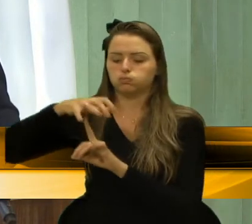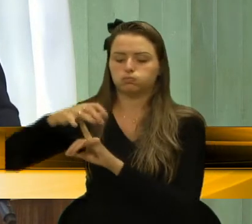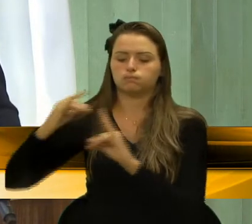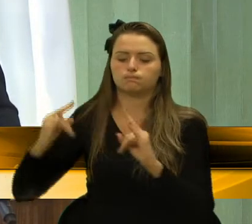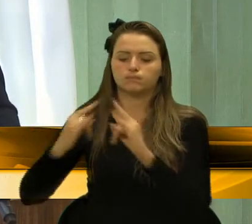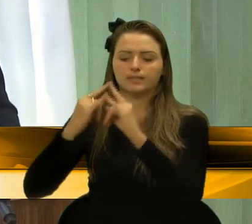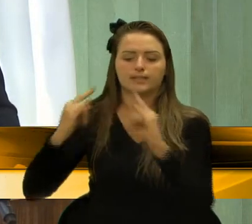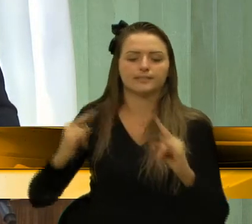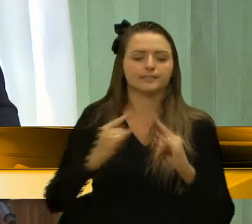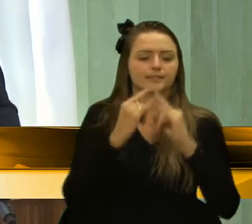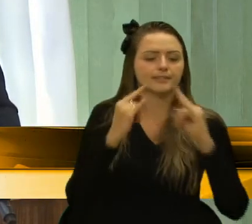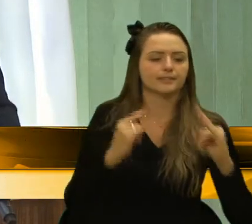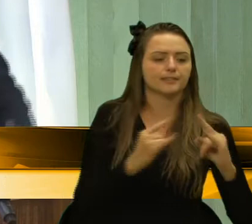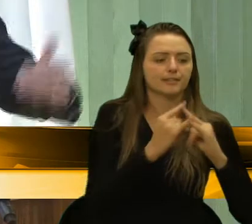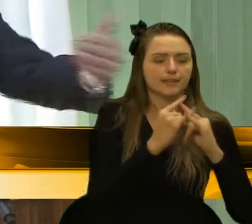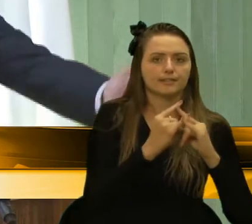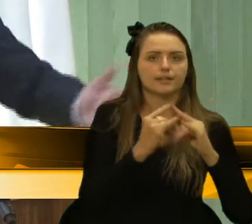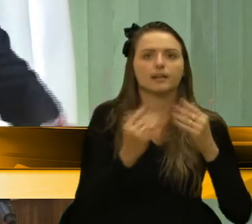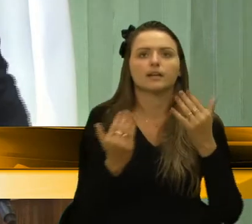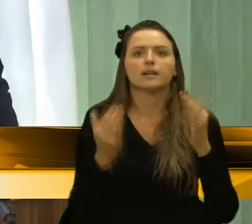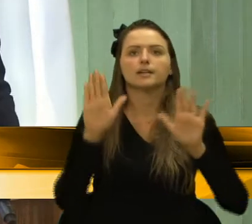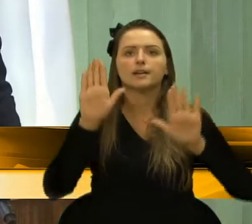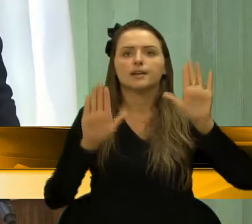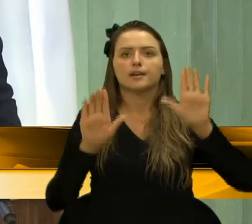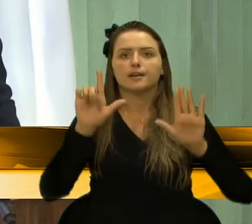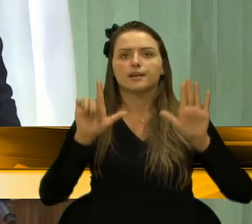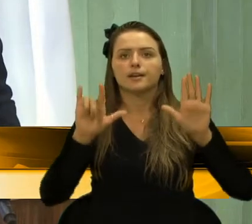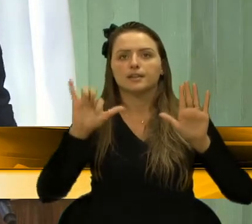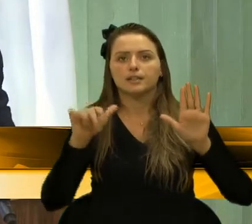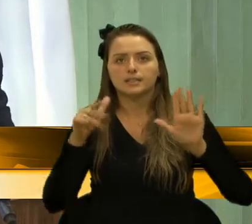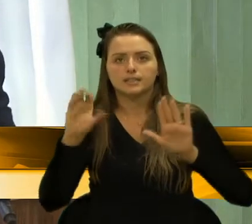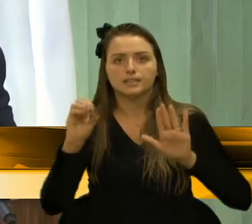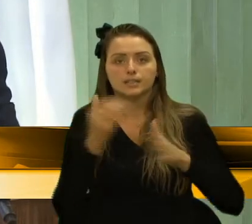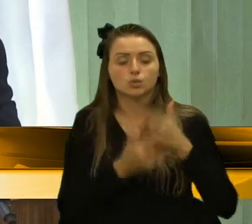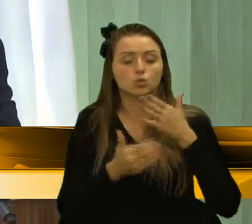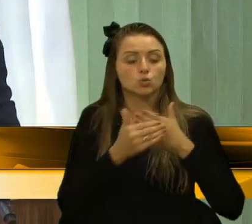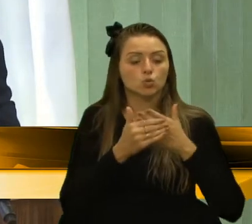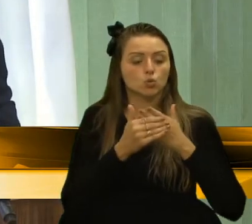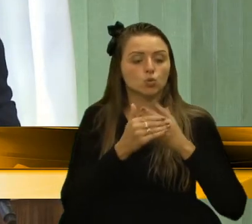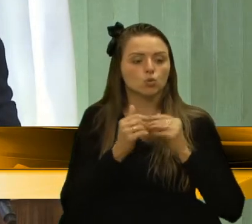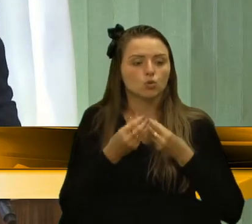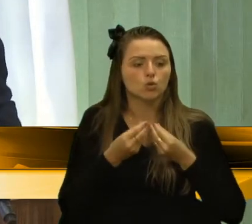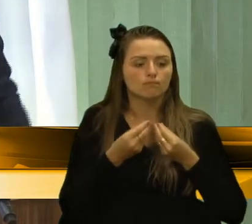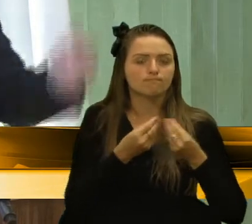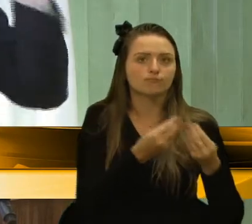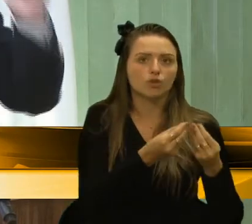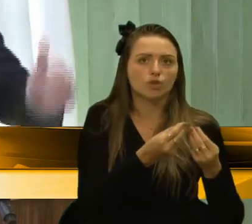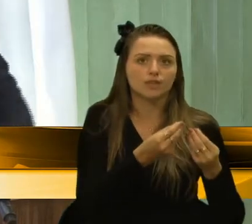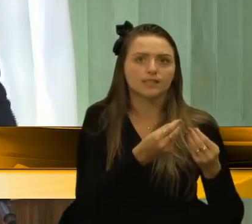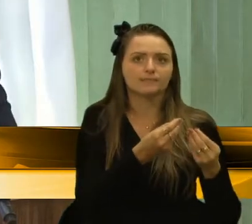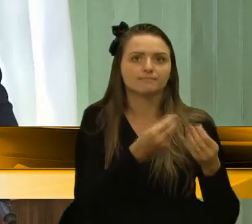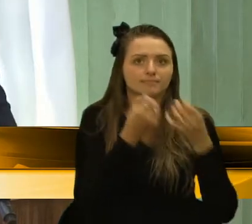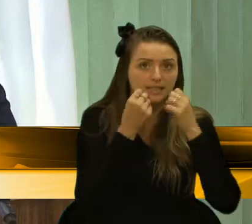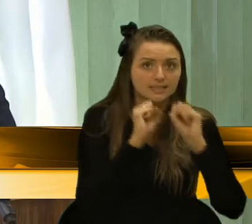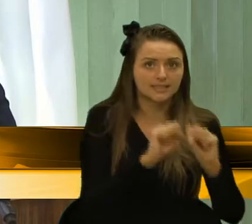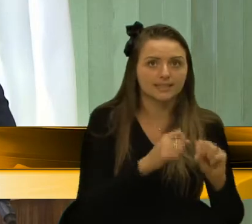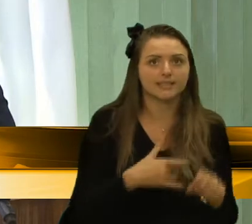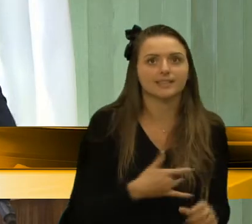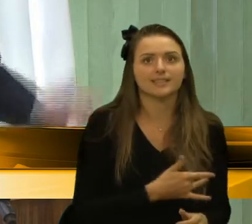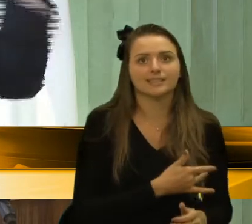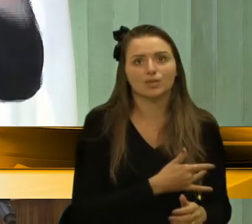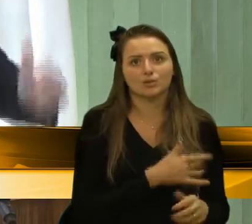estavam licitadas foram passadas para a Secretaria da Saúde devido à pandemia. E fico feliz quando eu vou na